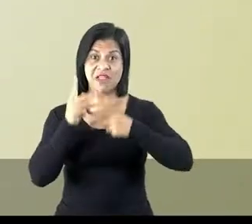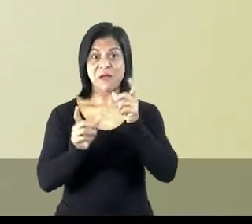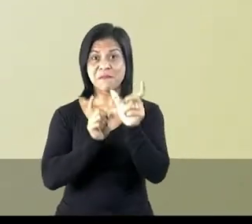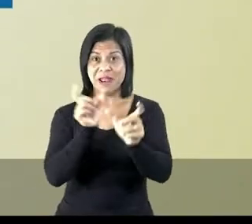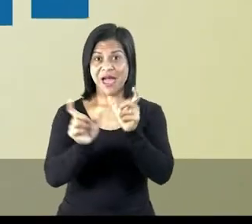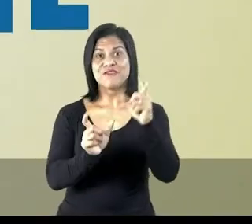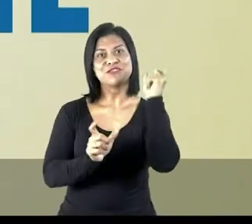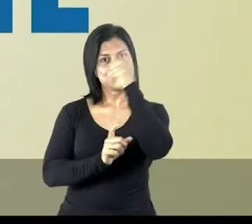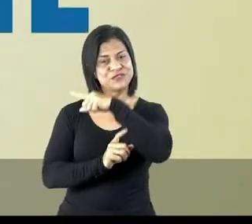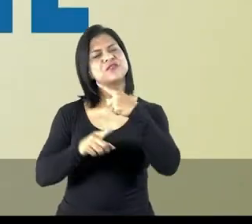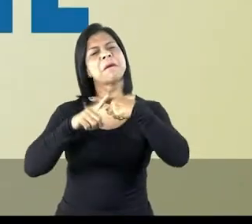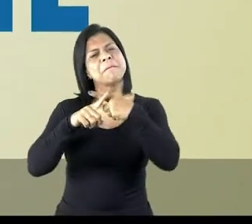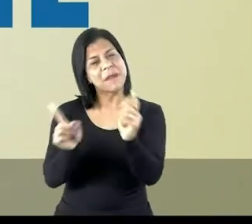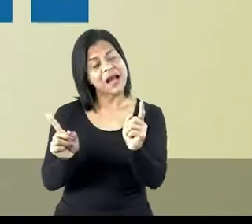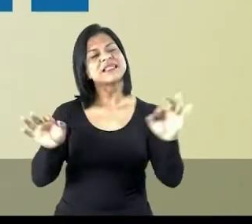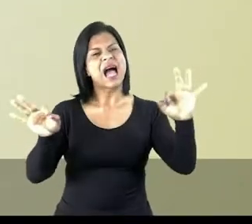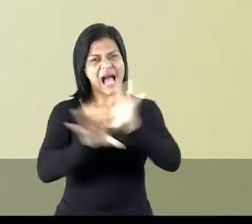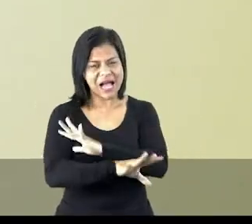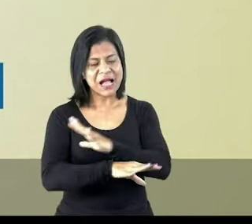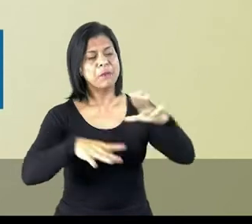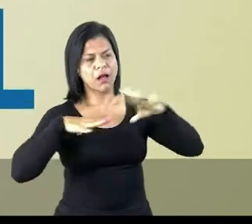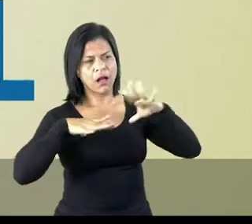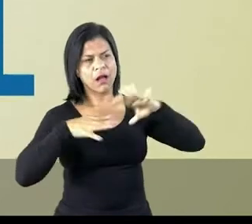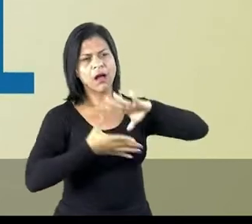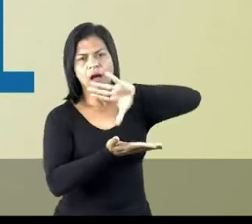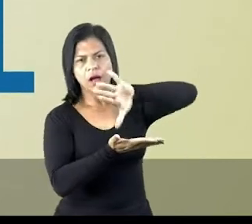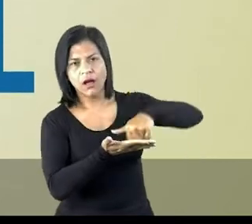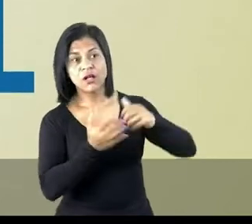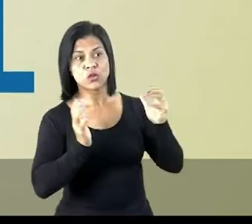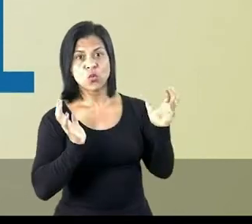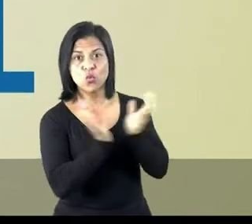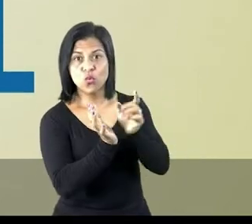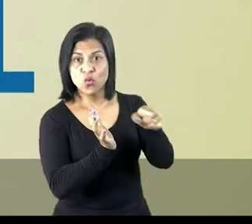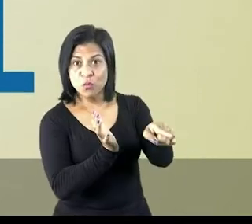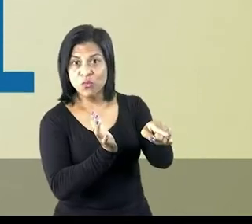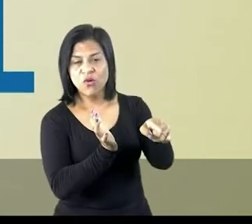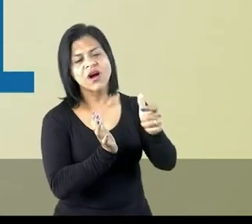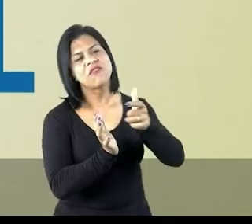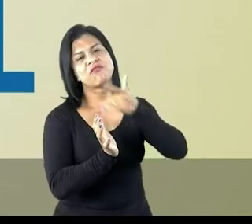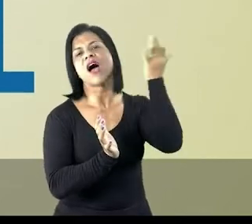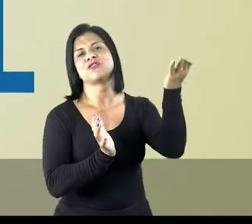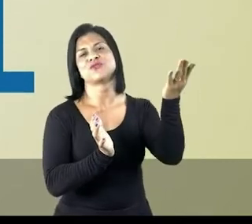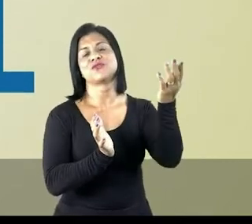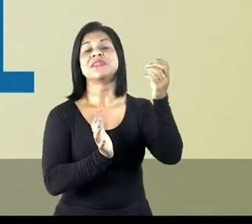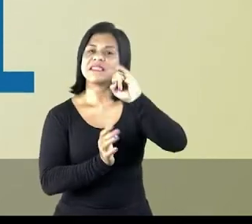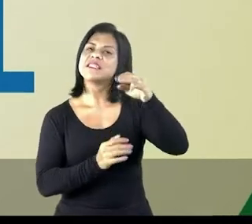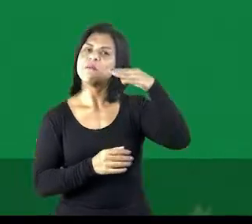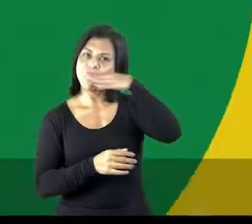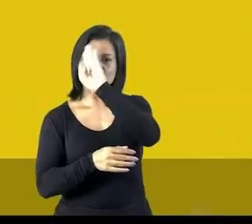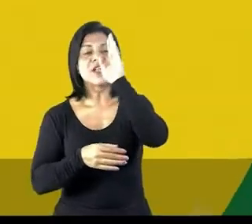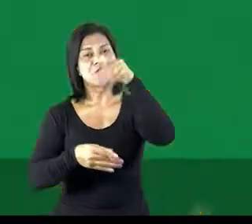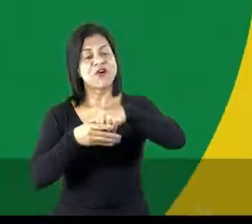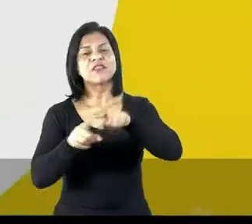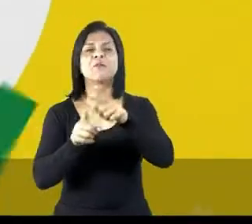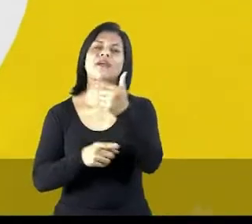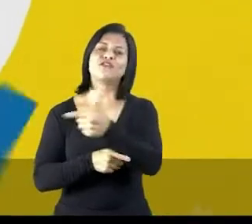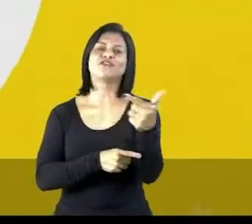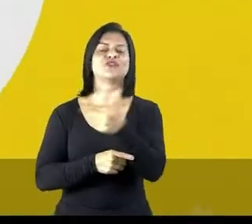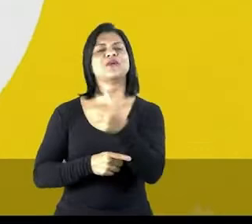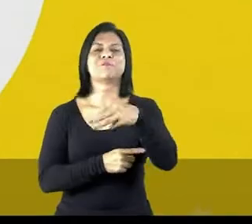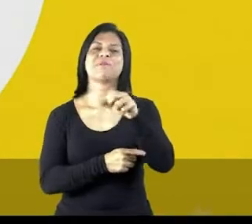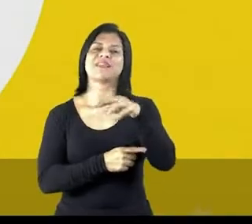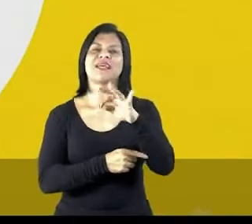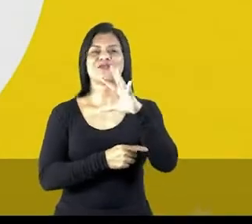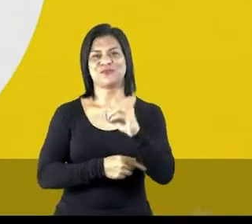O trabalínguas é difícil, mas acabar com a mamata do grupo que está aí é fácil. Quem vota em Bolsonaro,